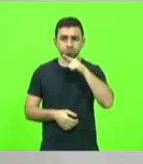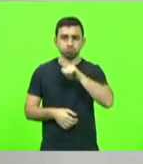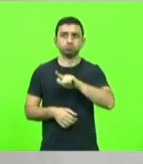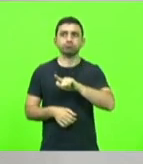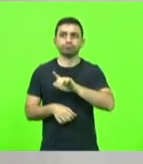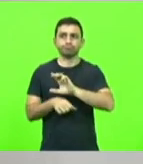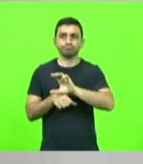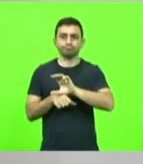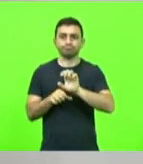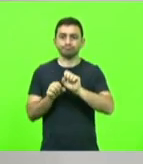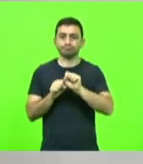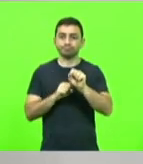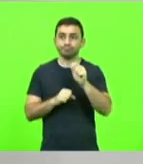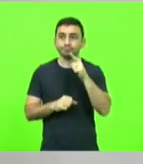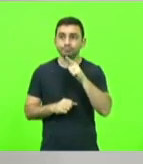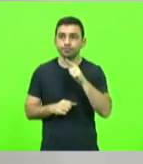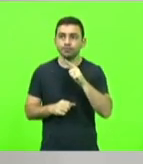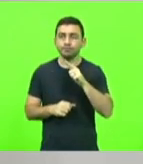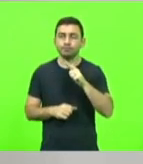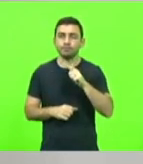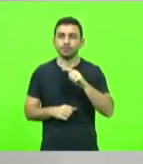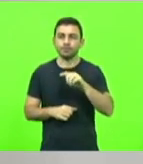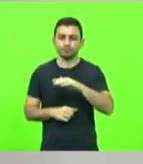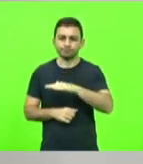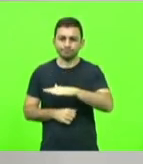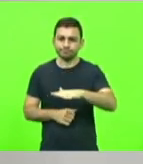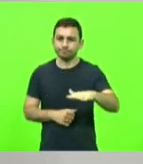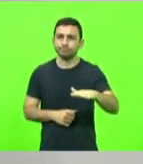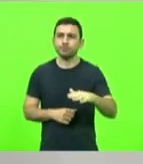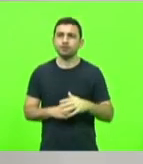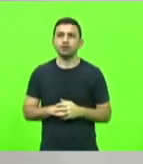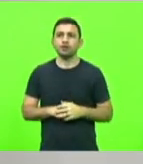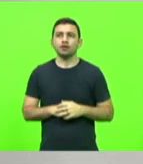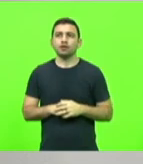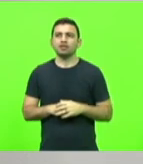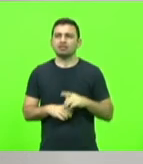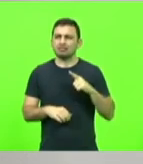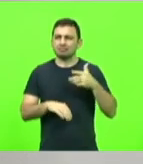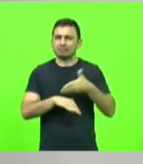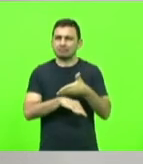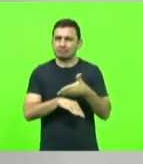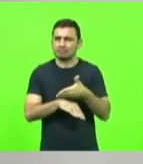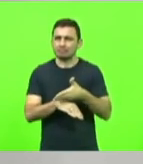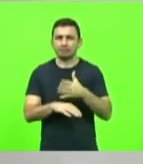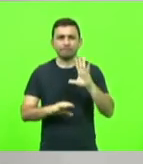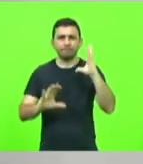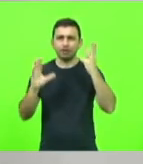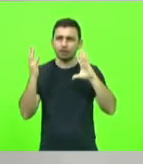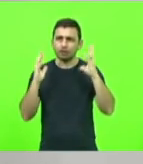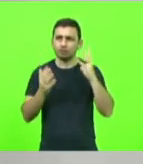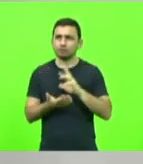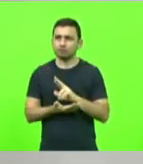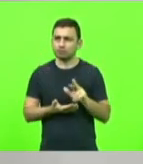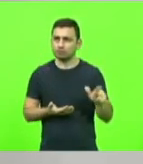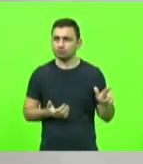muito expressiva. Participam em vários eventos, vão se